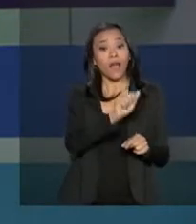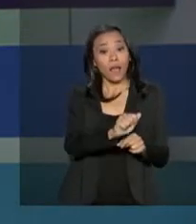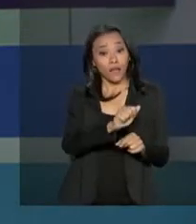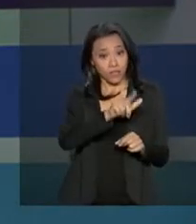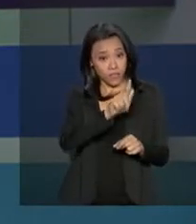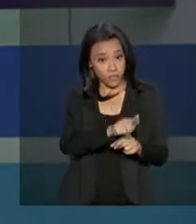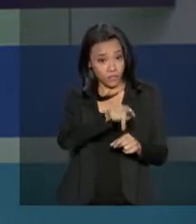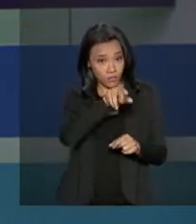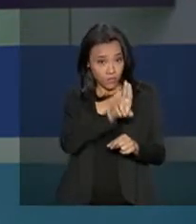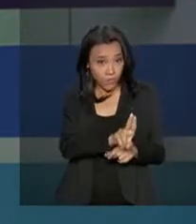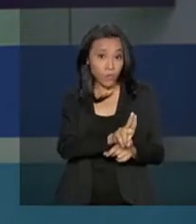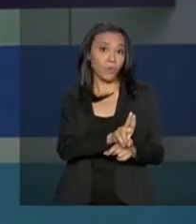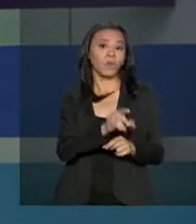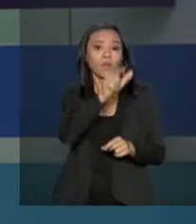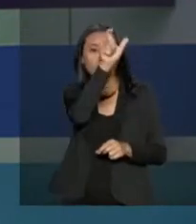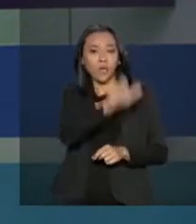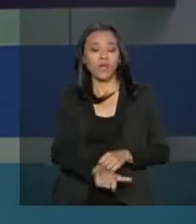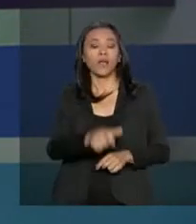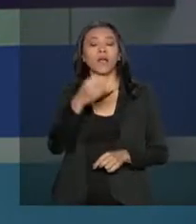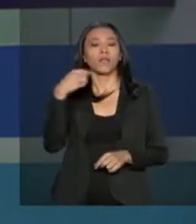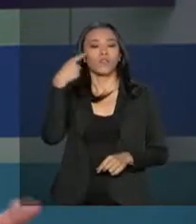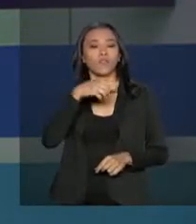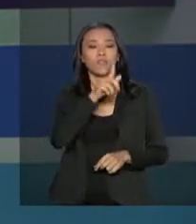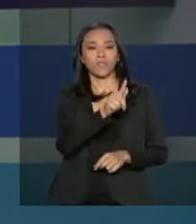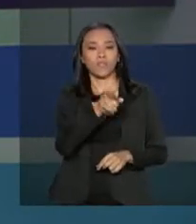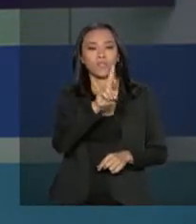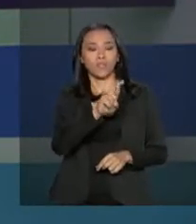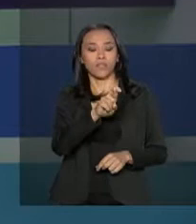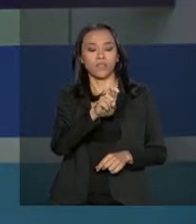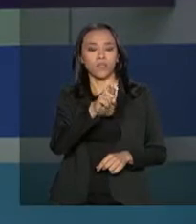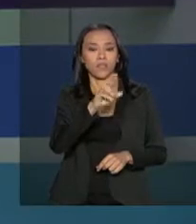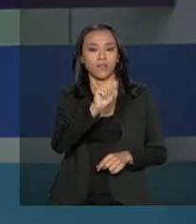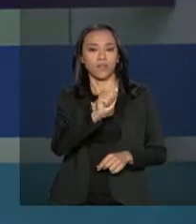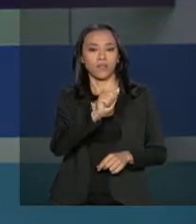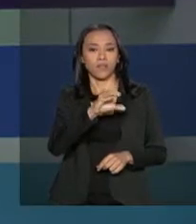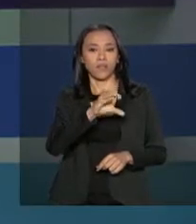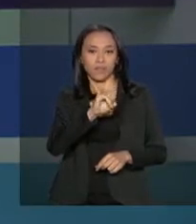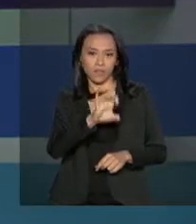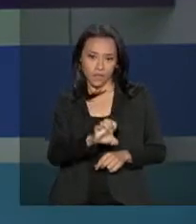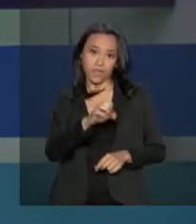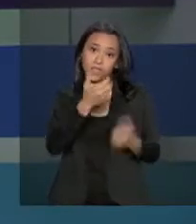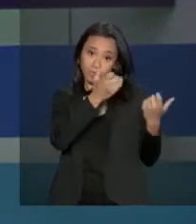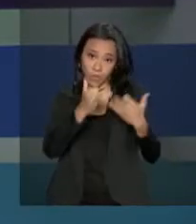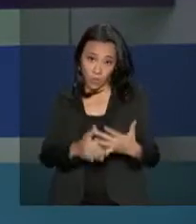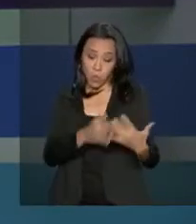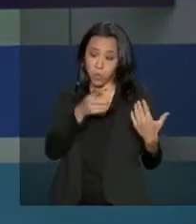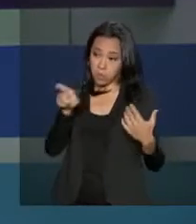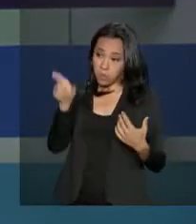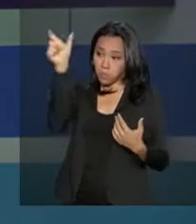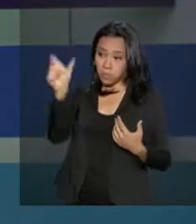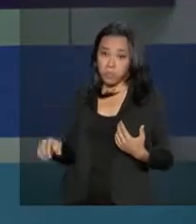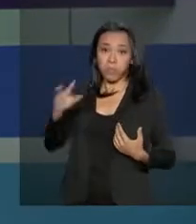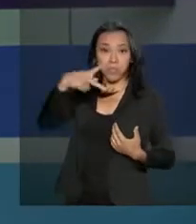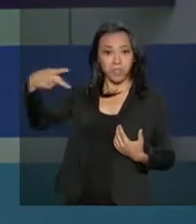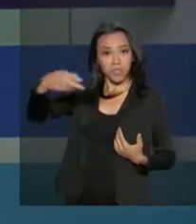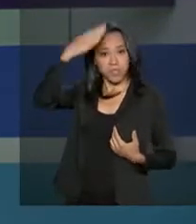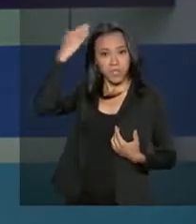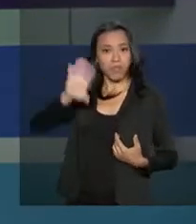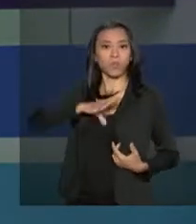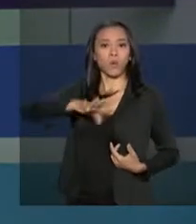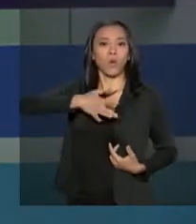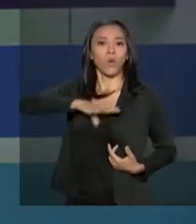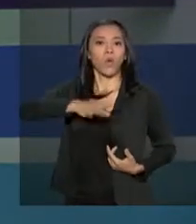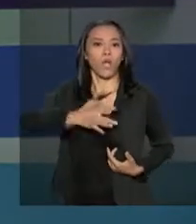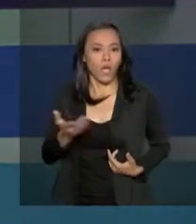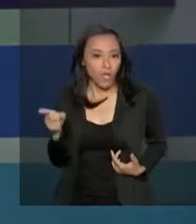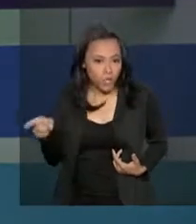Mendonça, falou em nome dos ministros na reunião. Segundo ela, o presidente Michel Temer foi destemido e enfrentou todos os momentos à